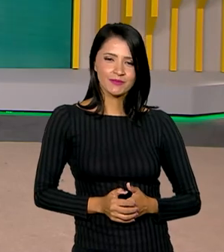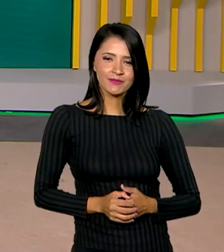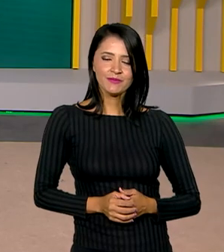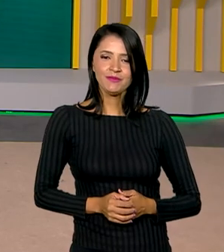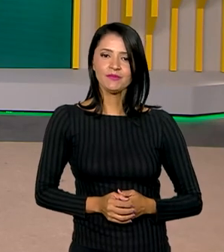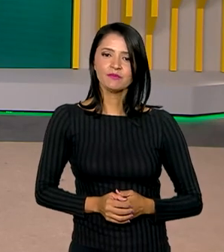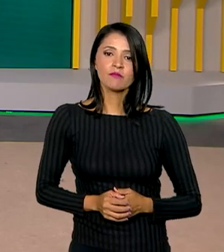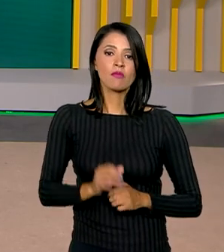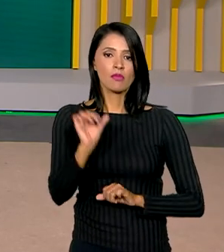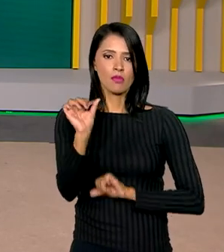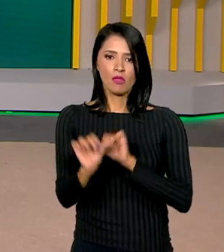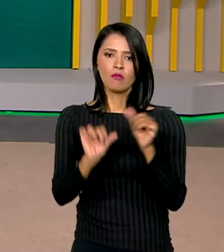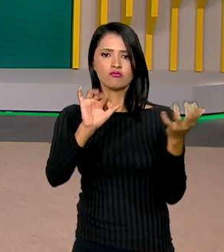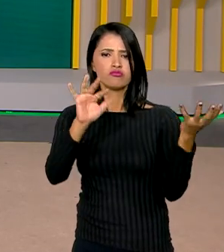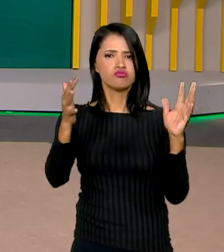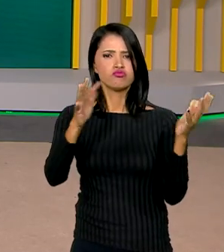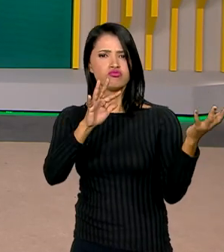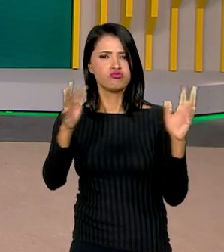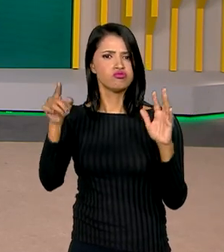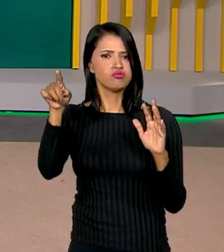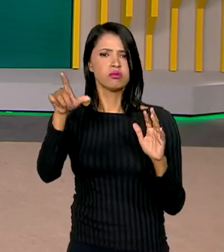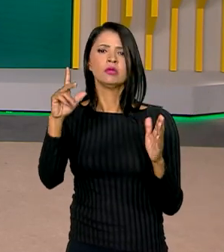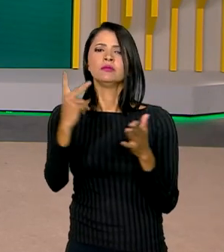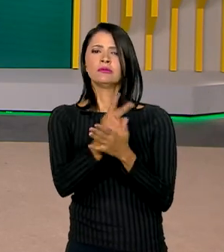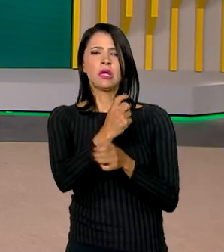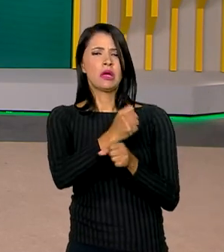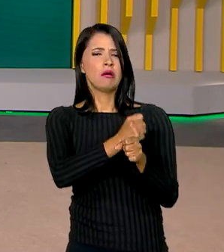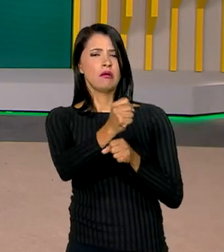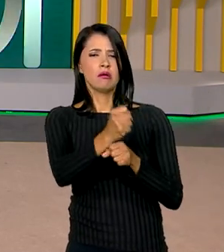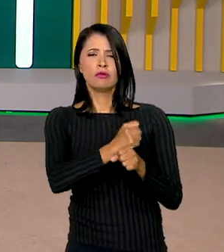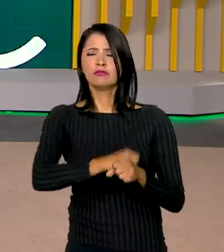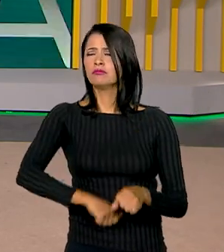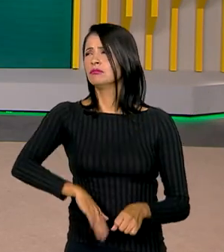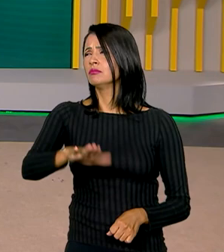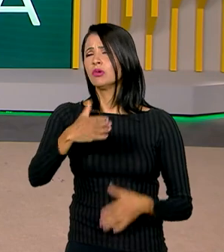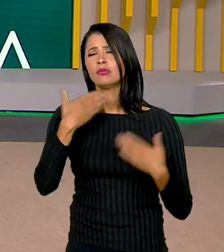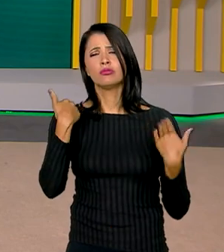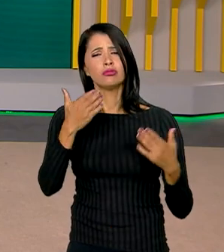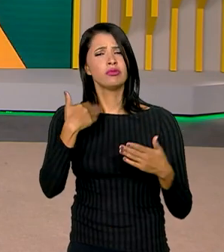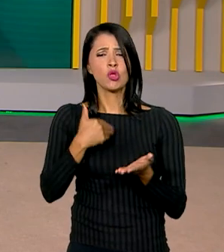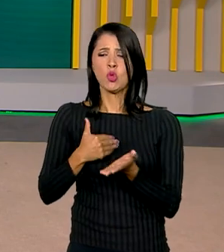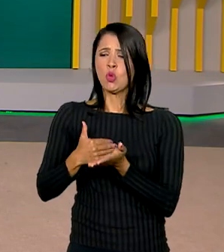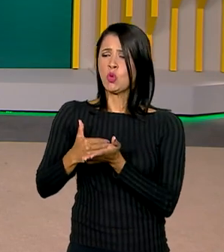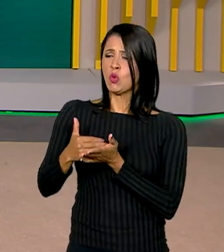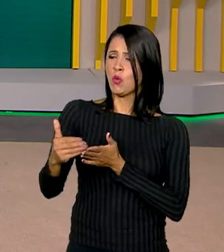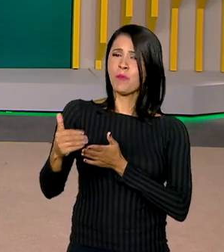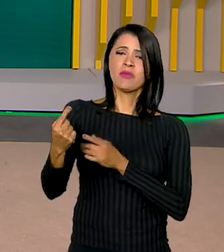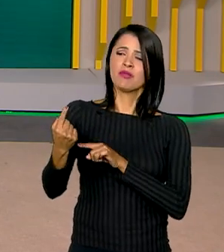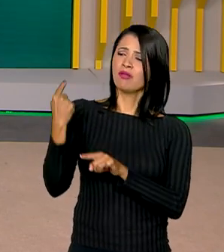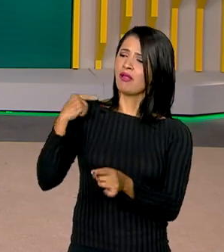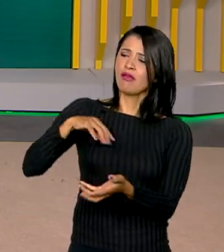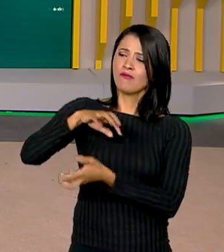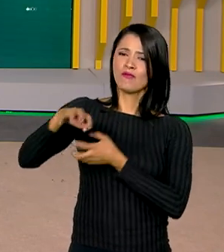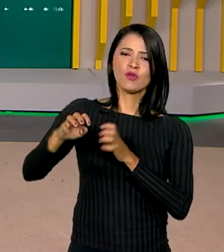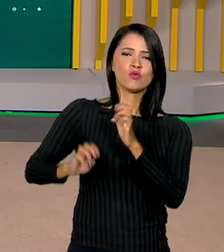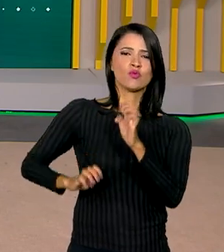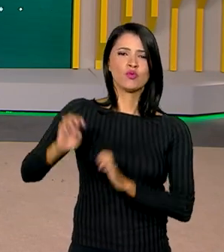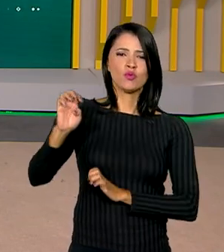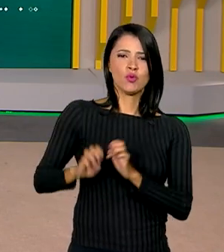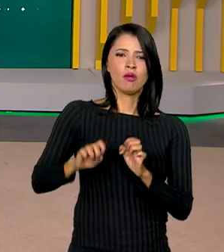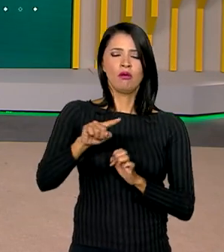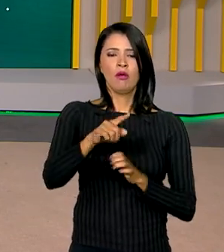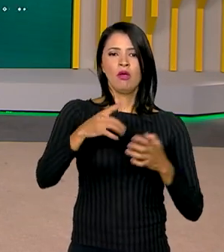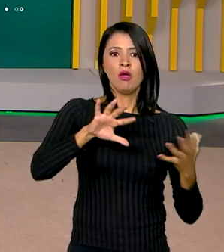As mudanças climáticas foram responsáveis pelo ano mais quente desde o início do período industrial. E esse clima